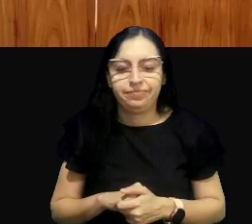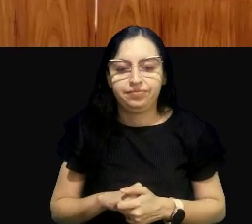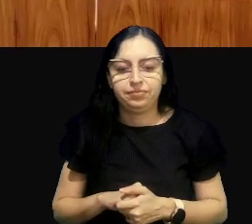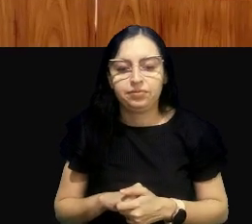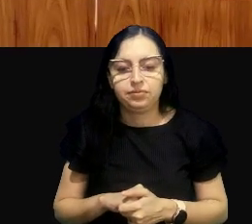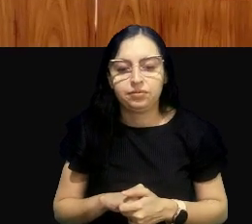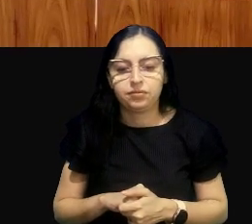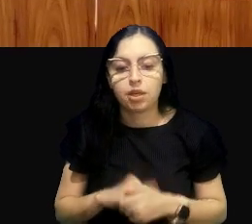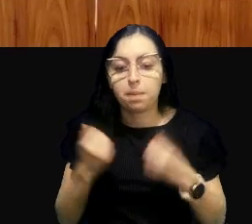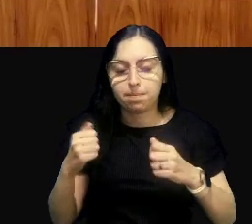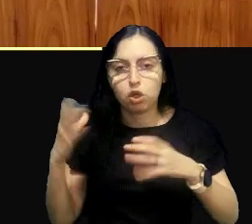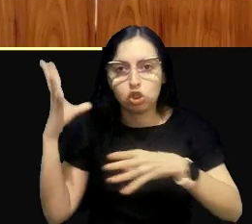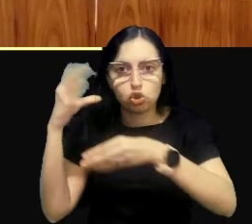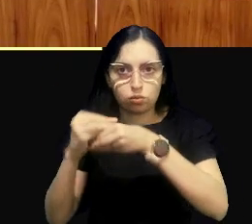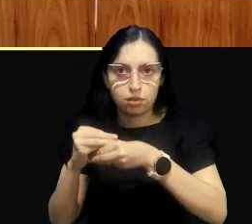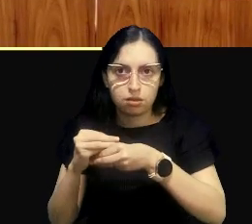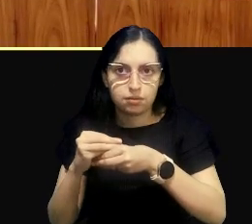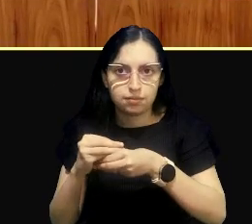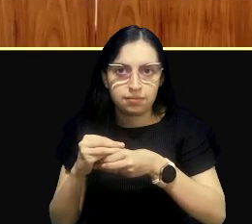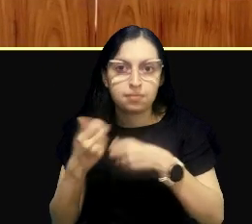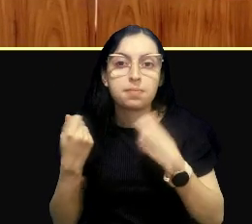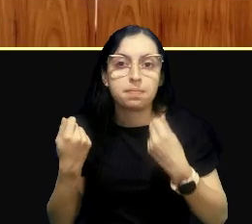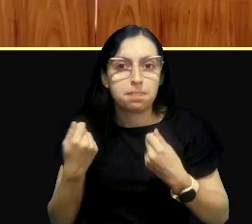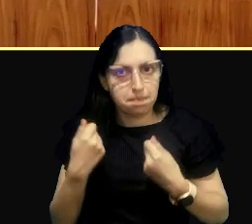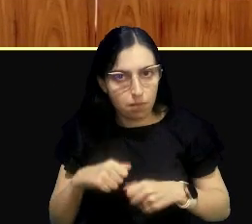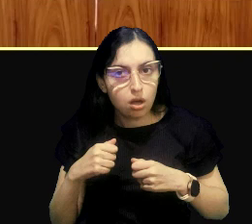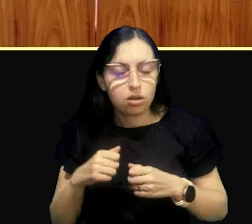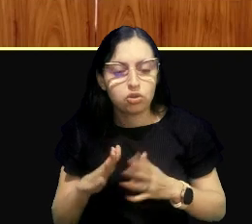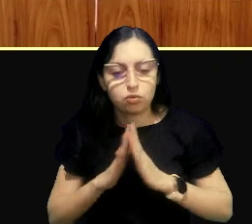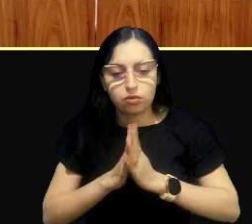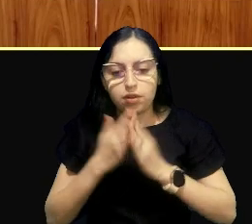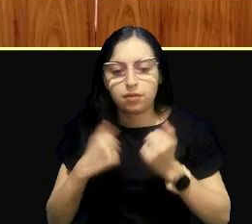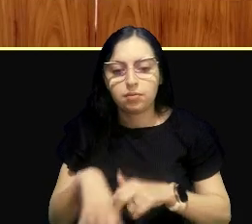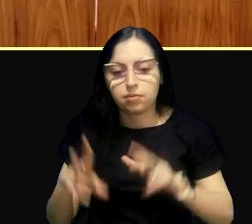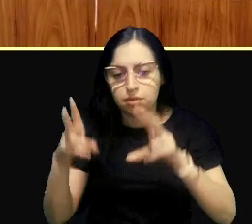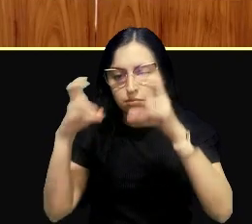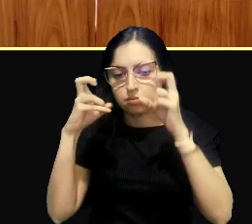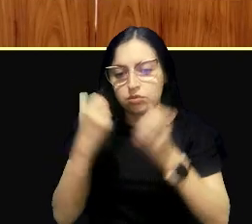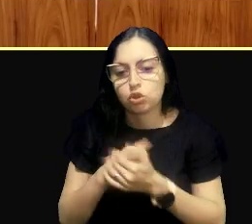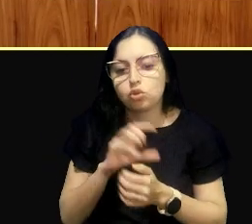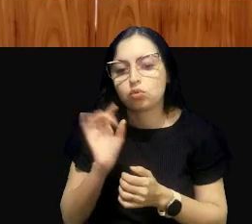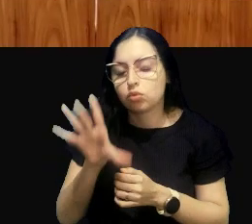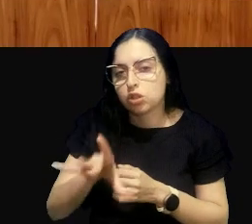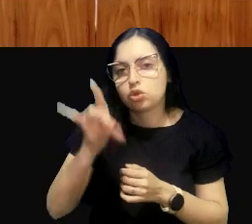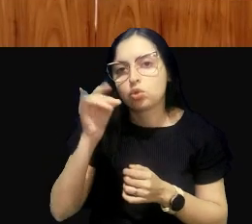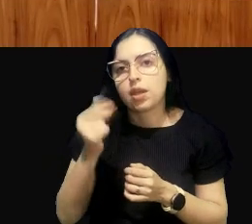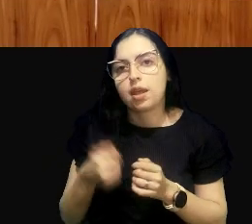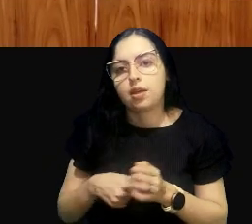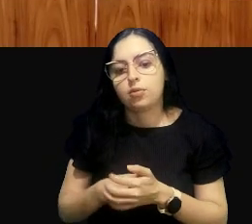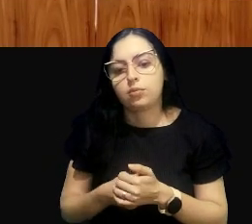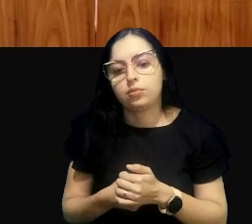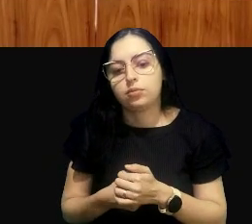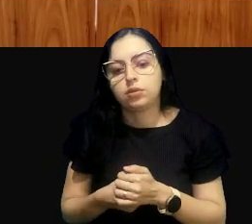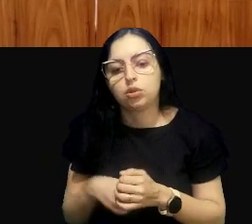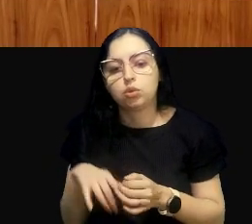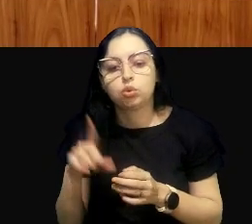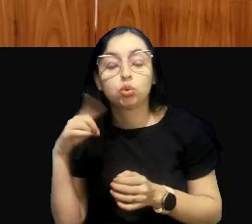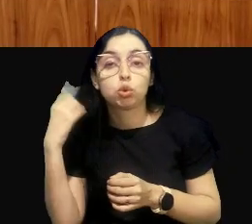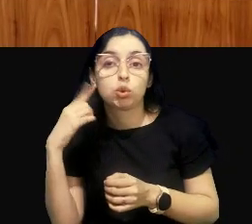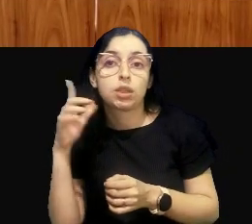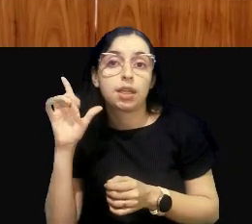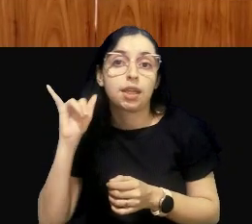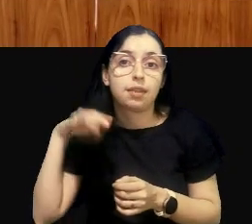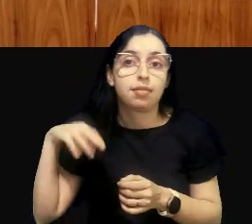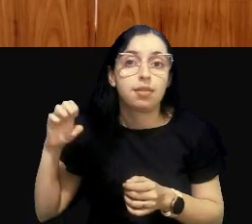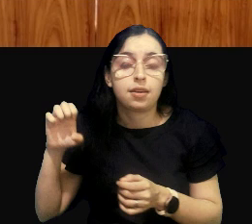se eu, se eu puder, complemento, nossa, se tocaram, tem uns pontos, interessantes, vou escolher um deles, a doutora Inês comentou, sobre